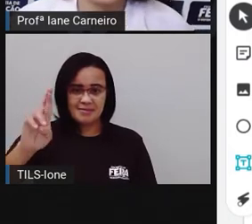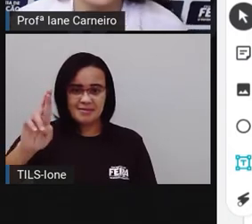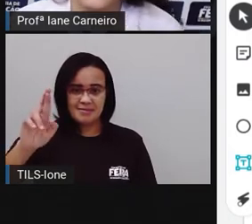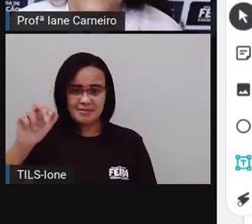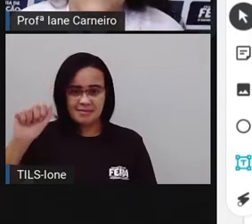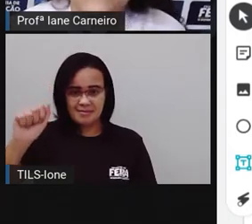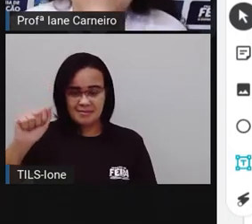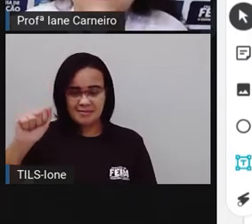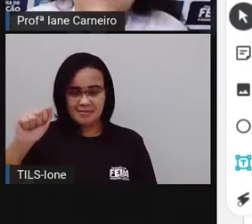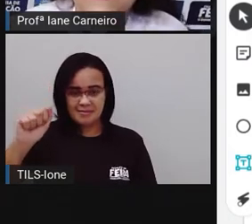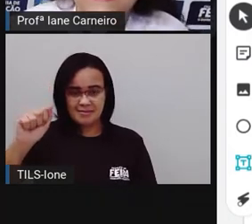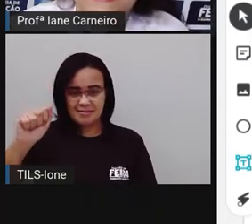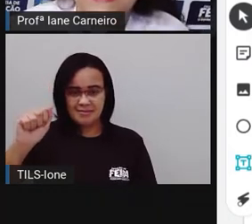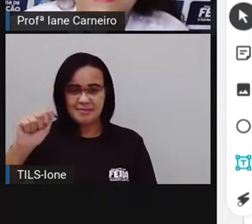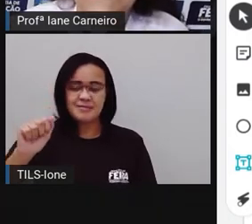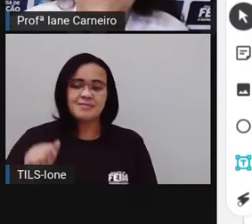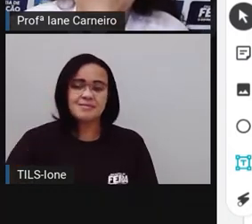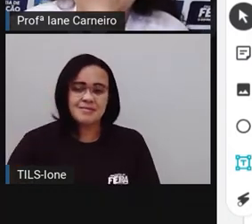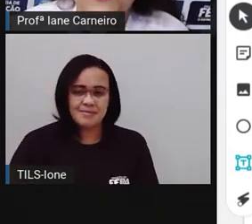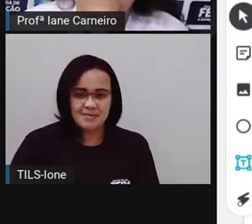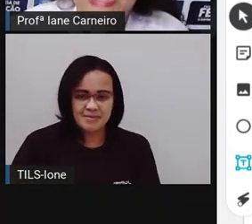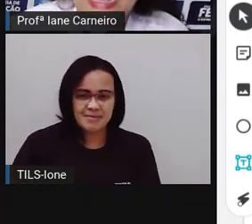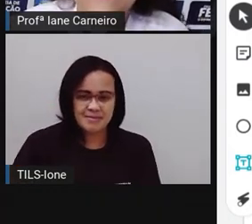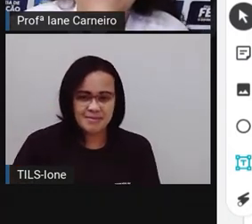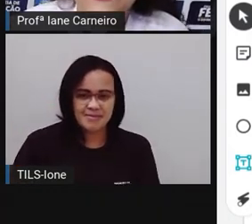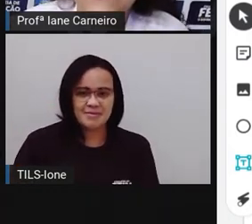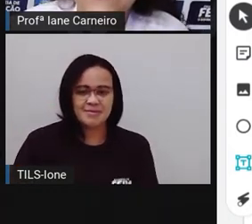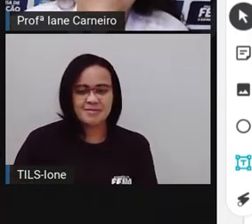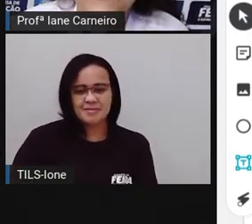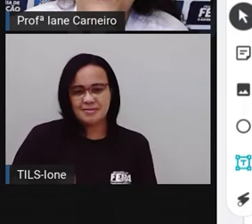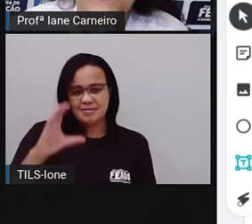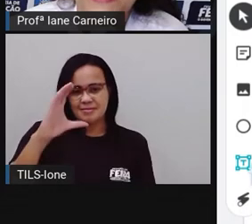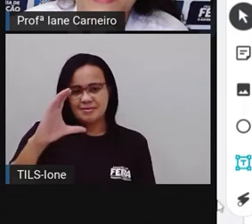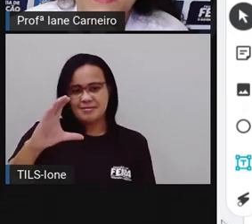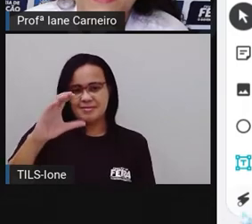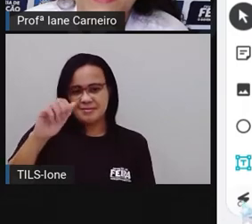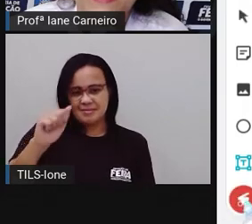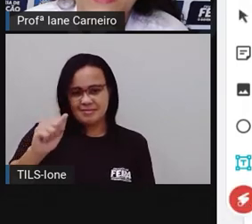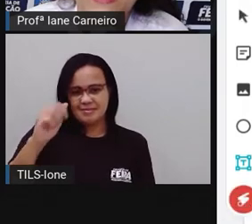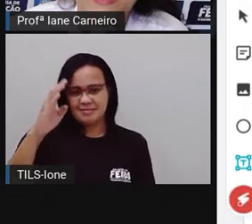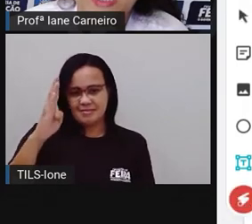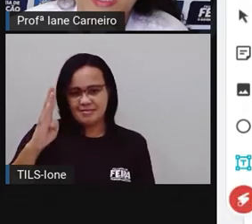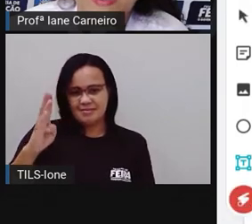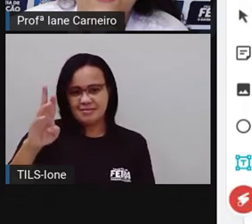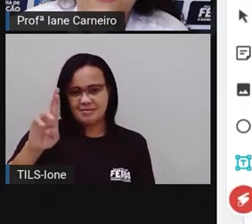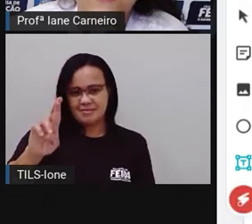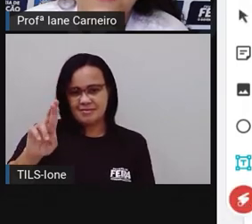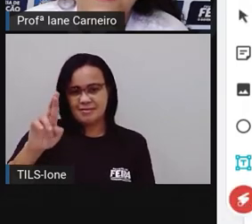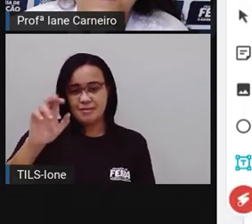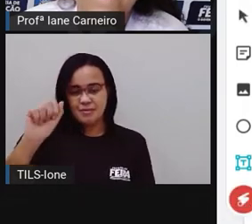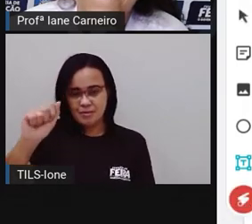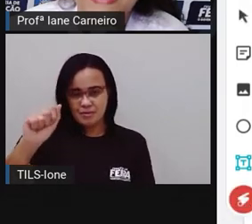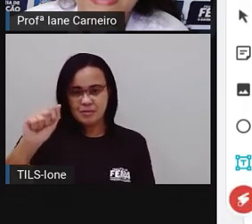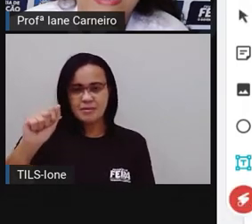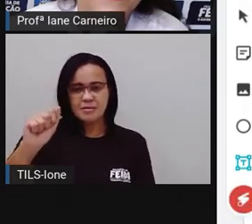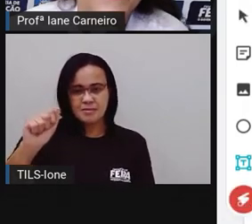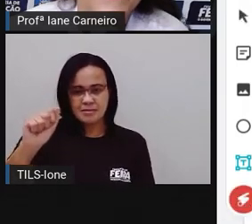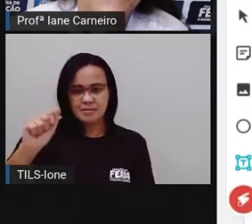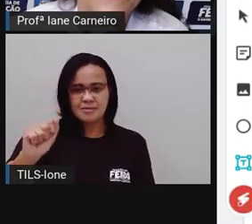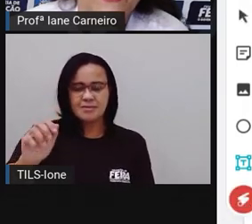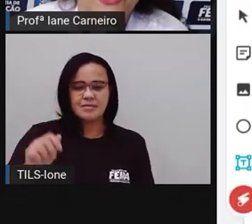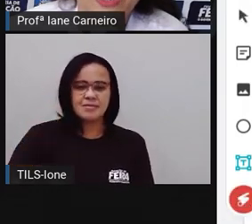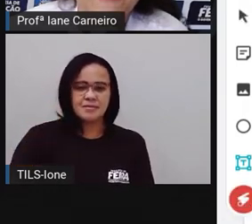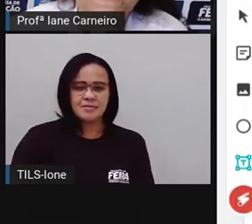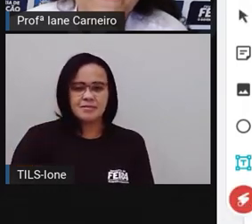Cabra. Lembra, pra fazer o brá, a gente tem que escrever o B, R, A, ó... Brá.